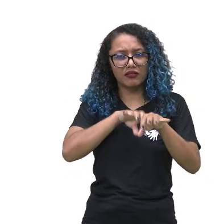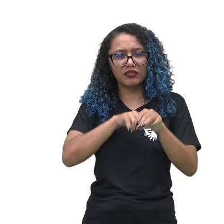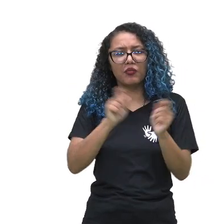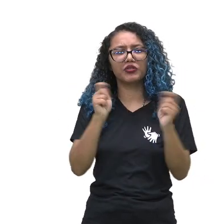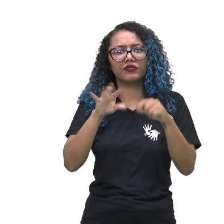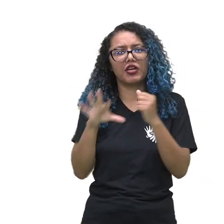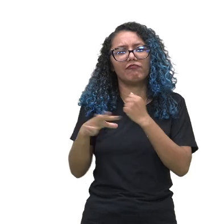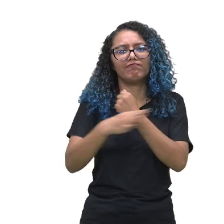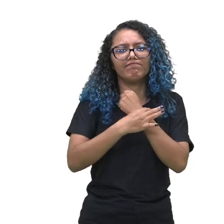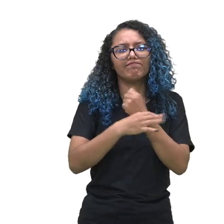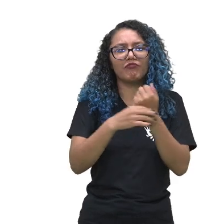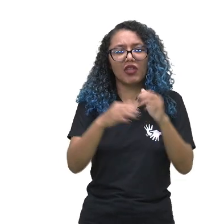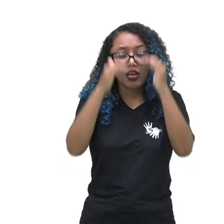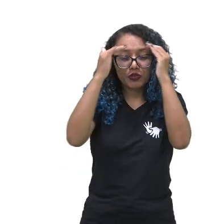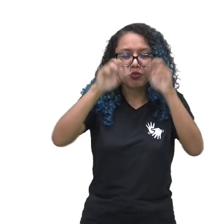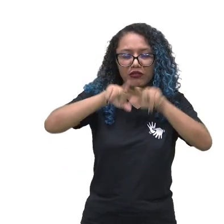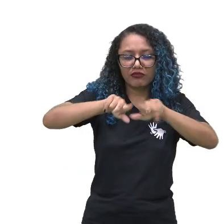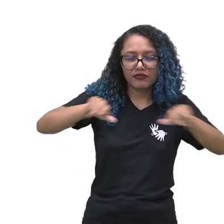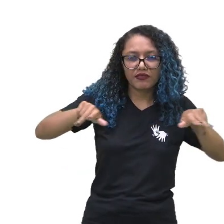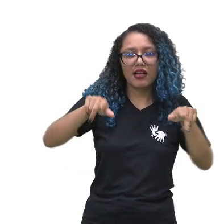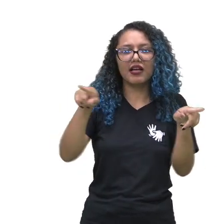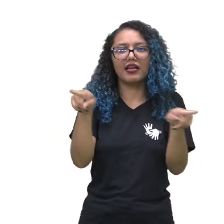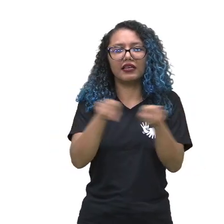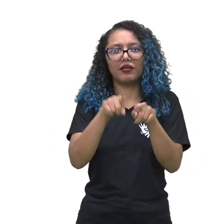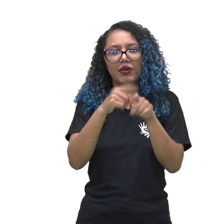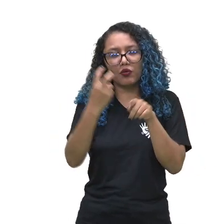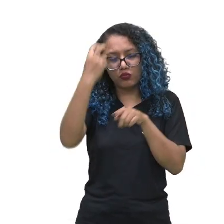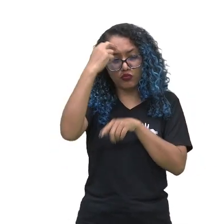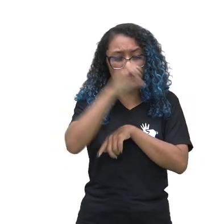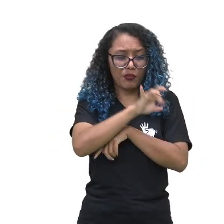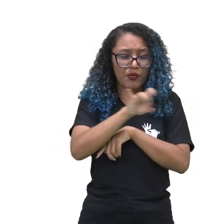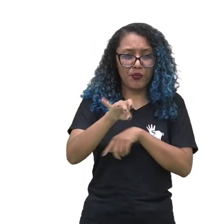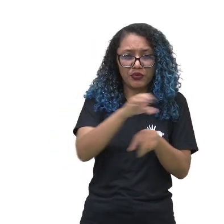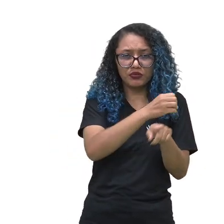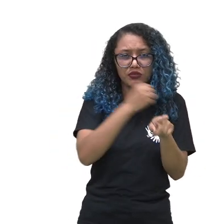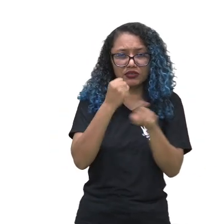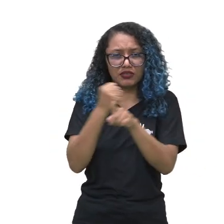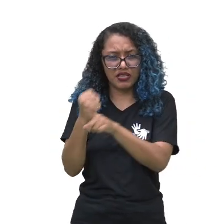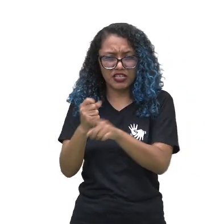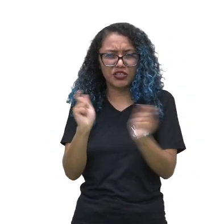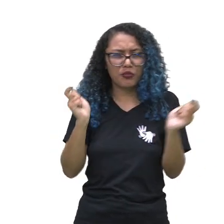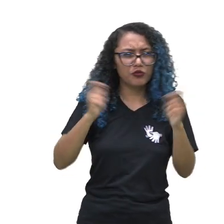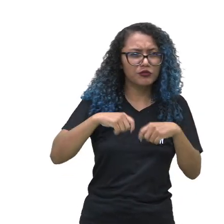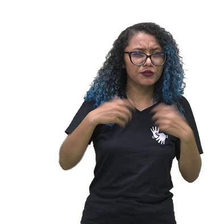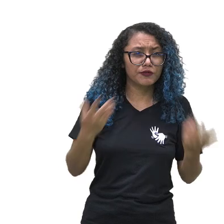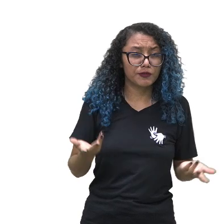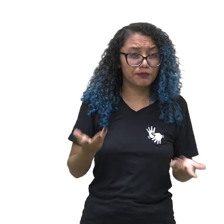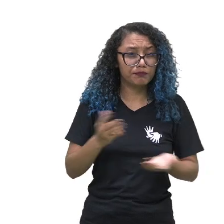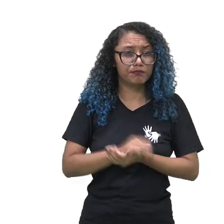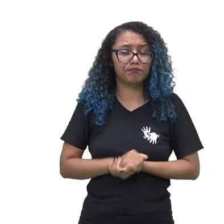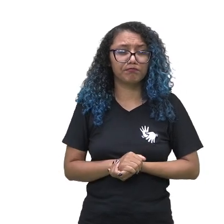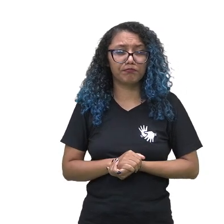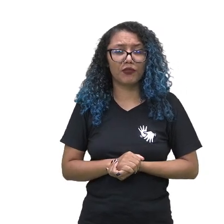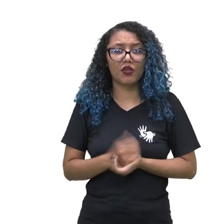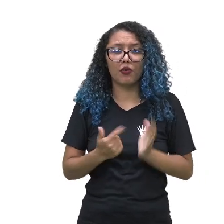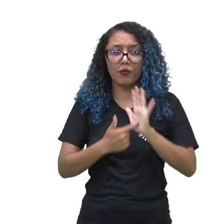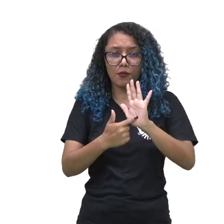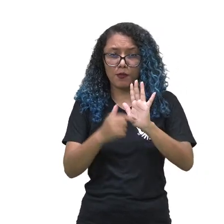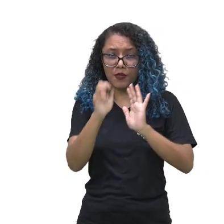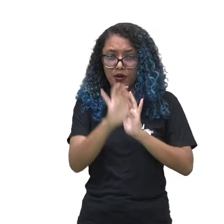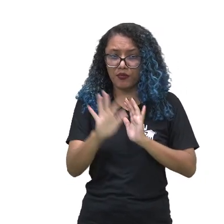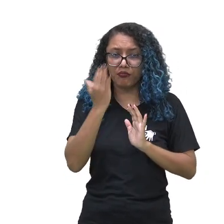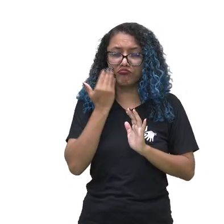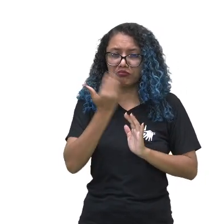o respeito, as diferenças e a cultura de cada sociedade e o mundo globalizado. Nós temos aí uma imagem